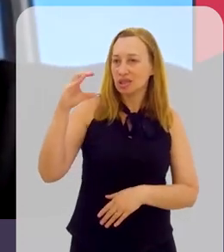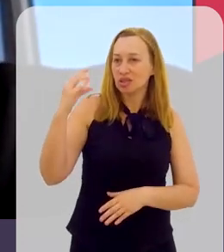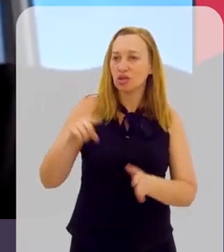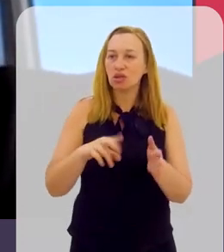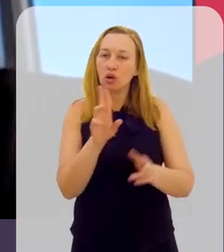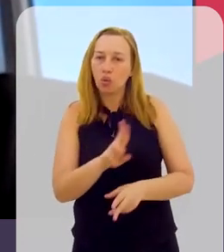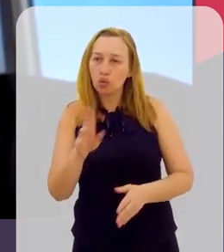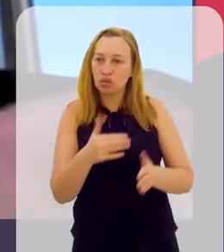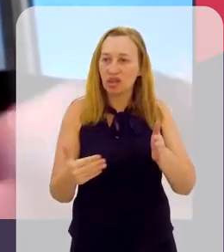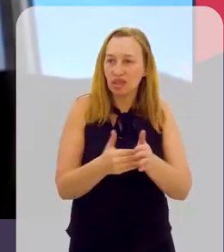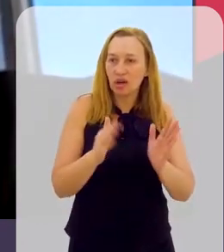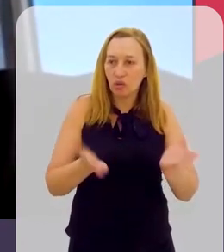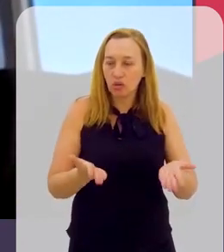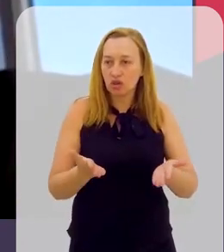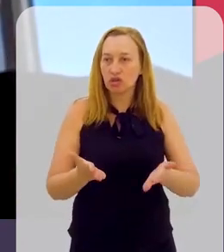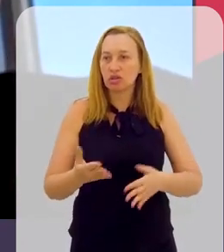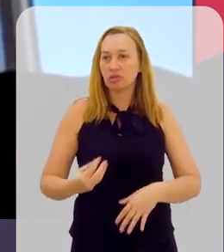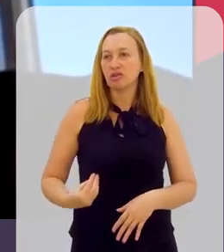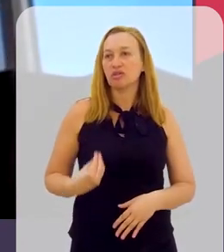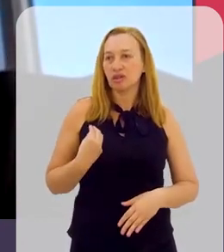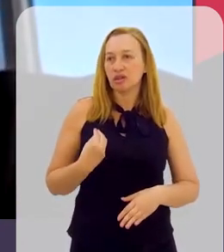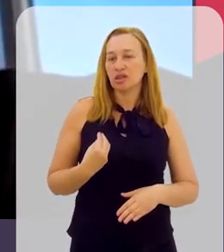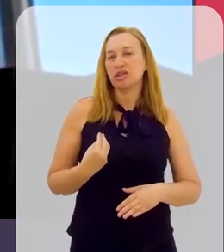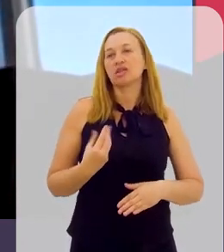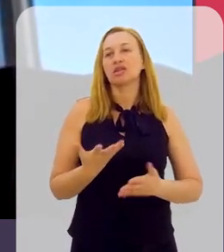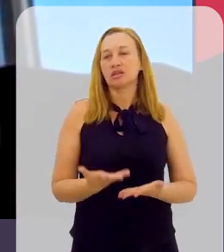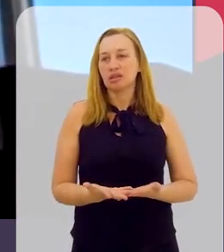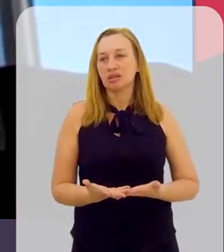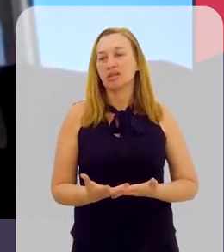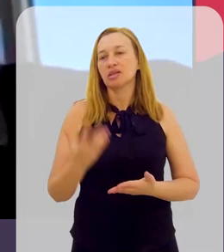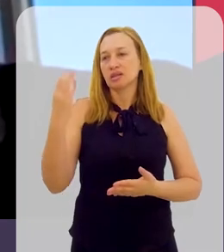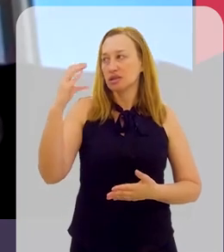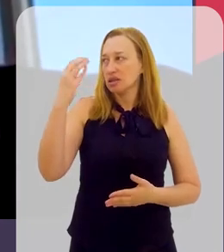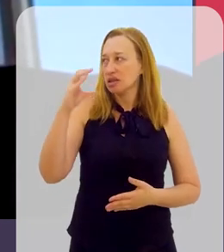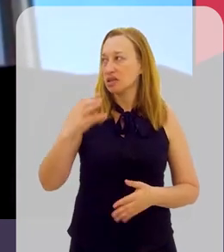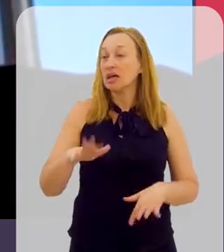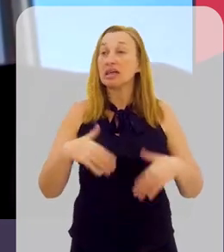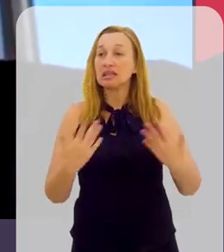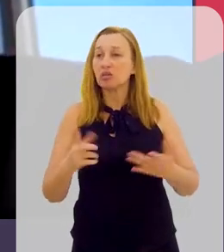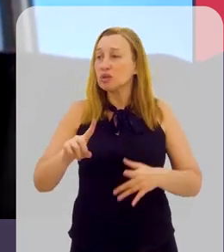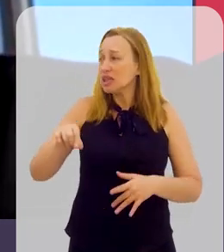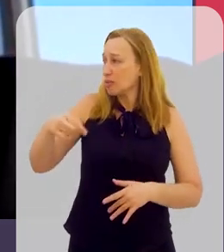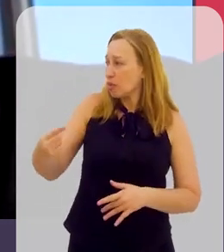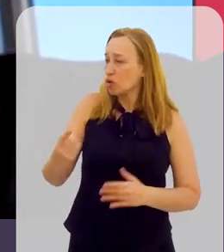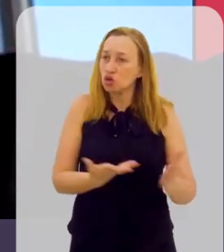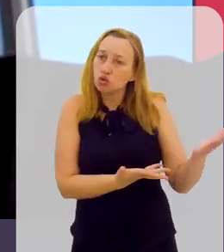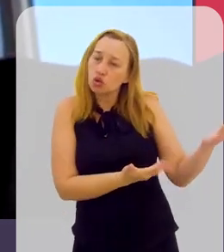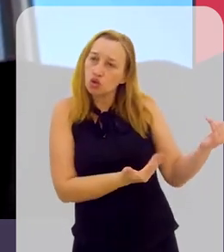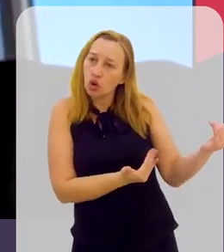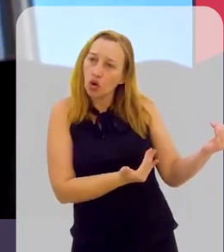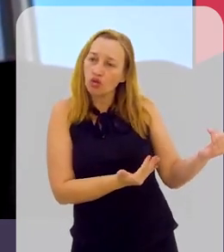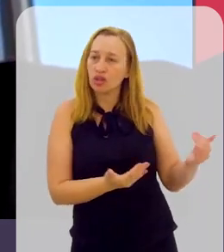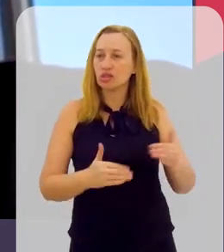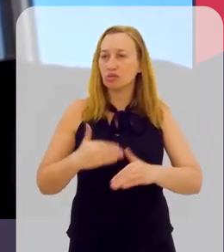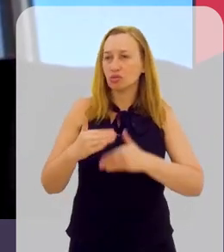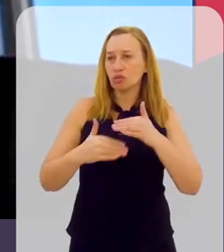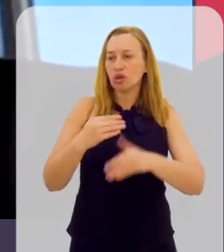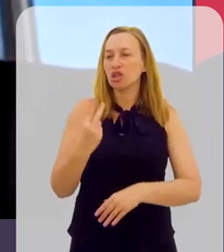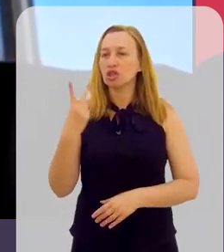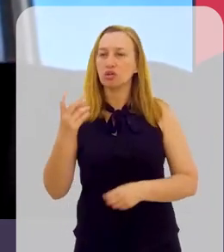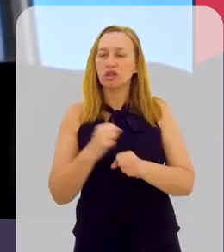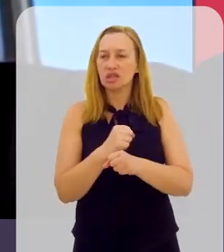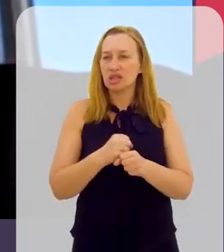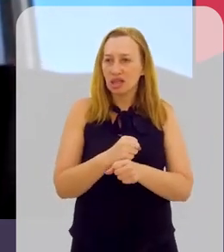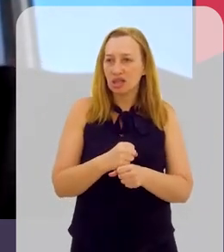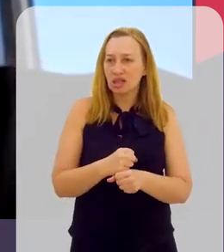métodos científicos que eu uso até hoje na minha carreira na ciência. E, então, depois dos jovens talentos,